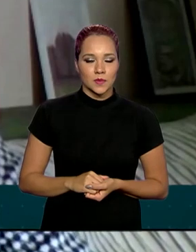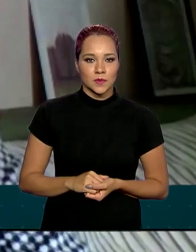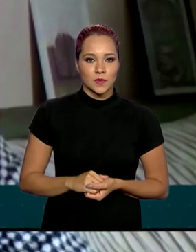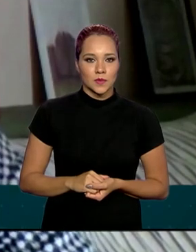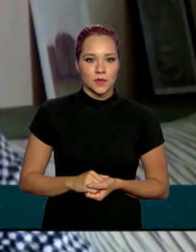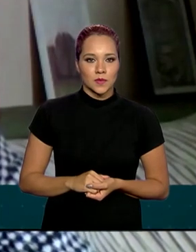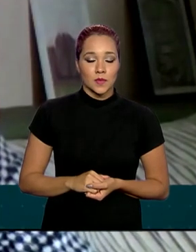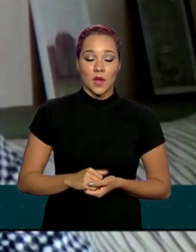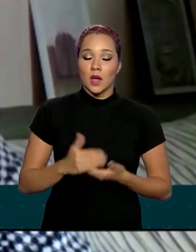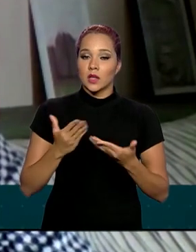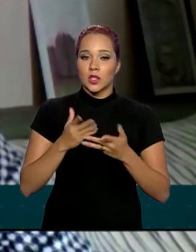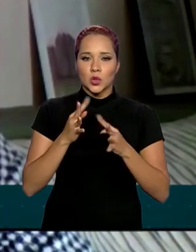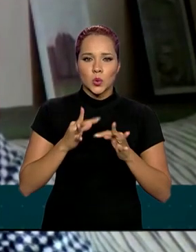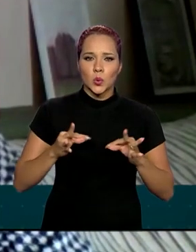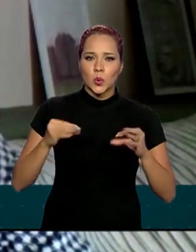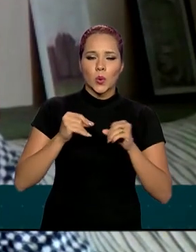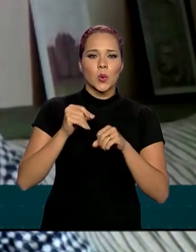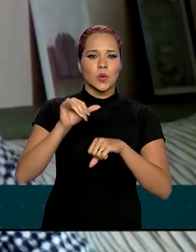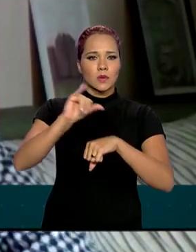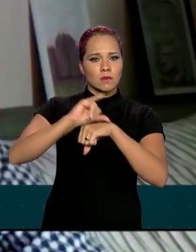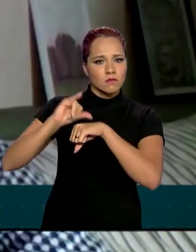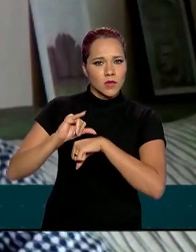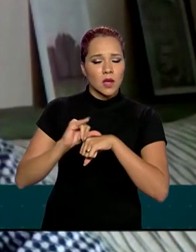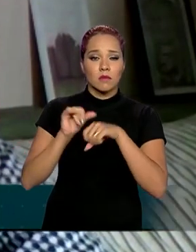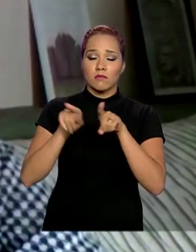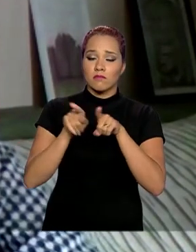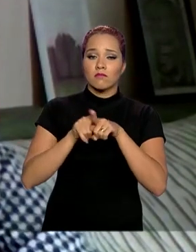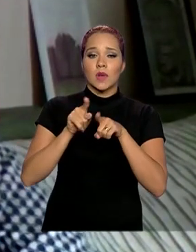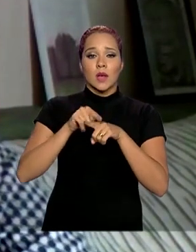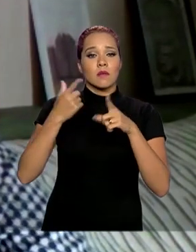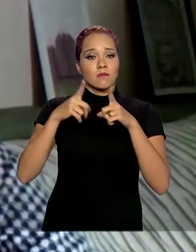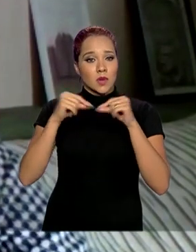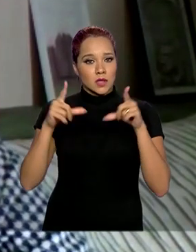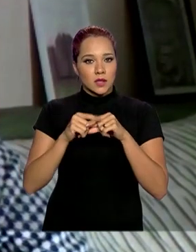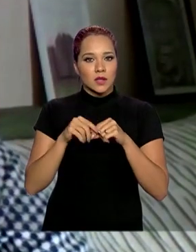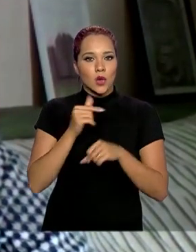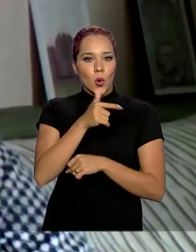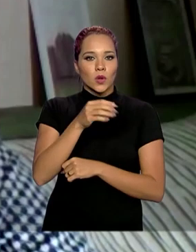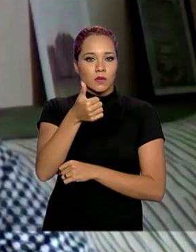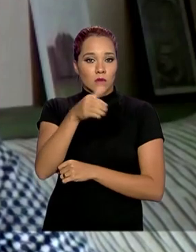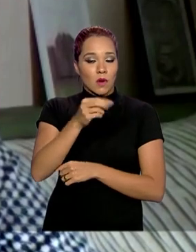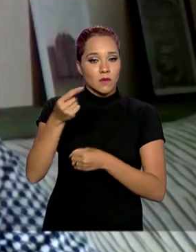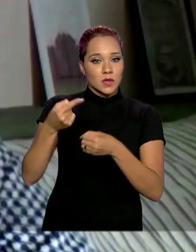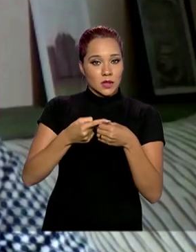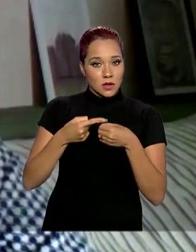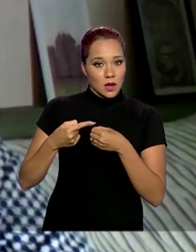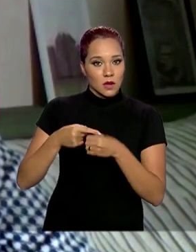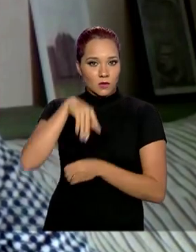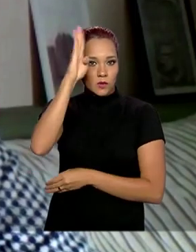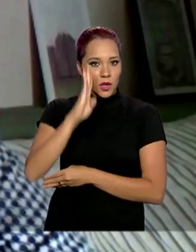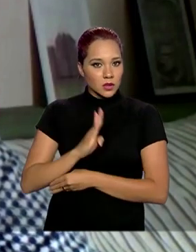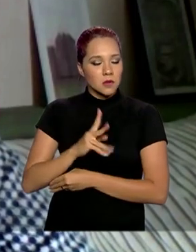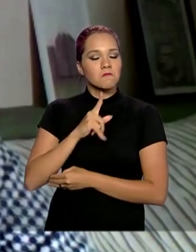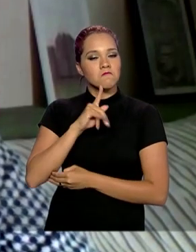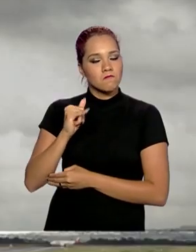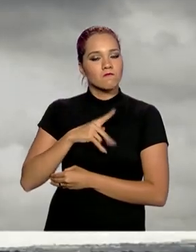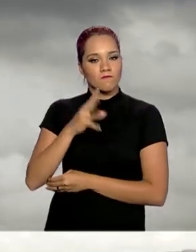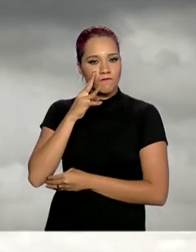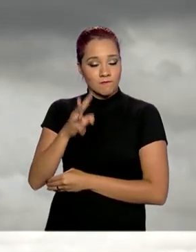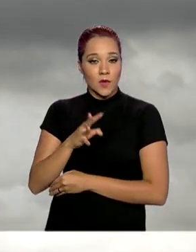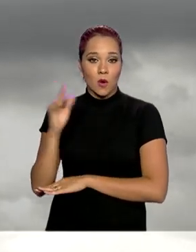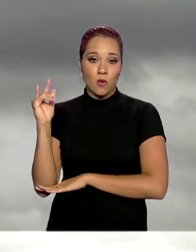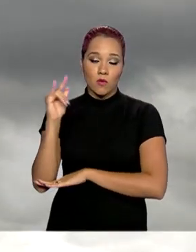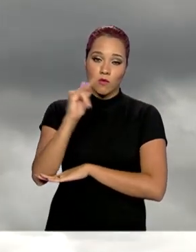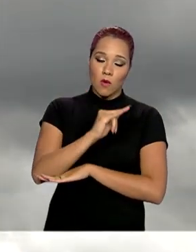Além de todas as capitais e do Distrito Federal, outras 19 cidades do país vão ser atendidas. Os